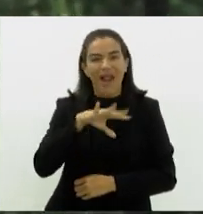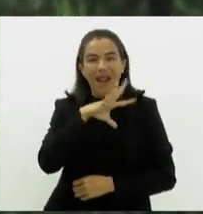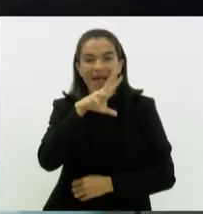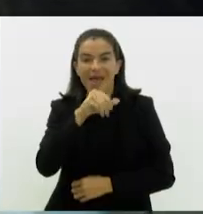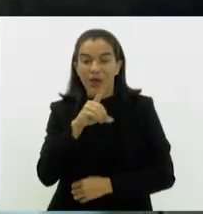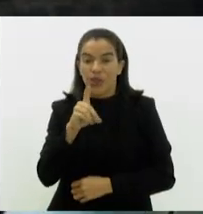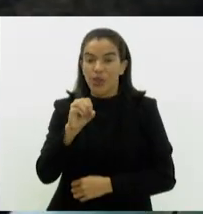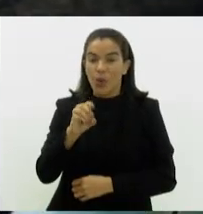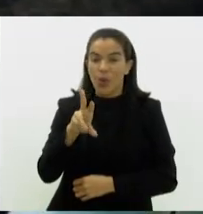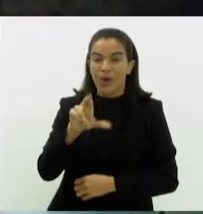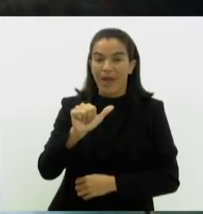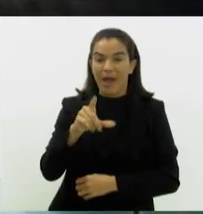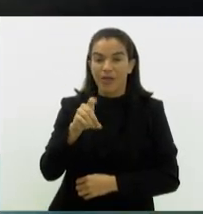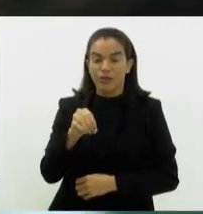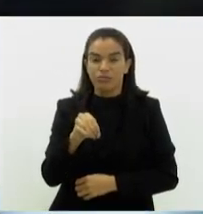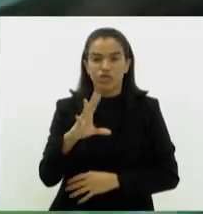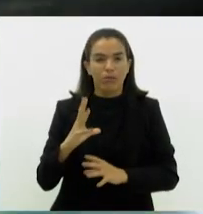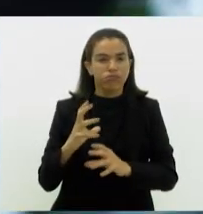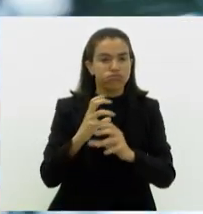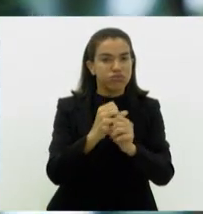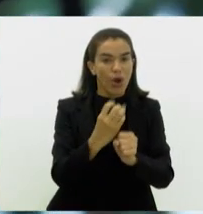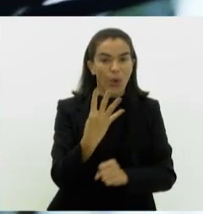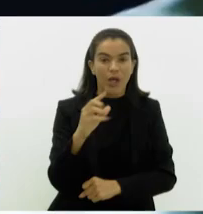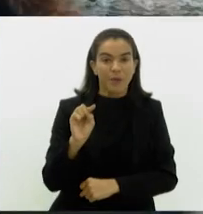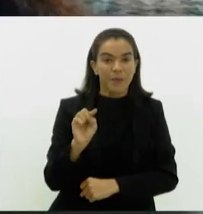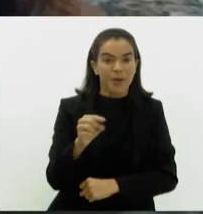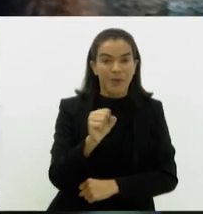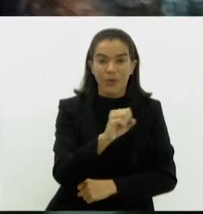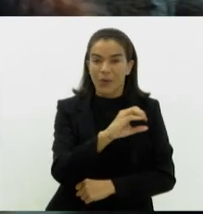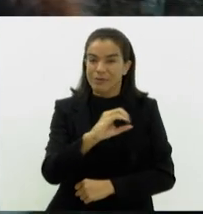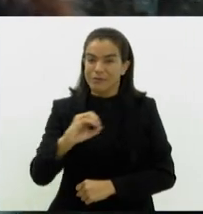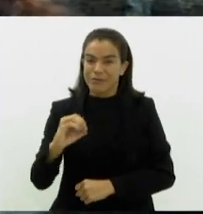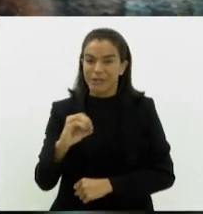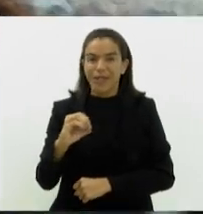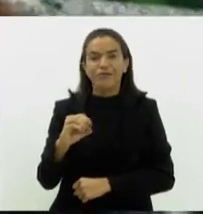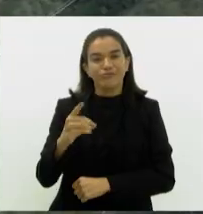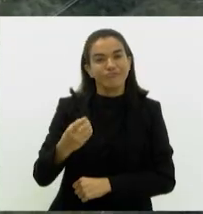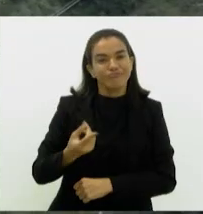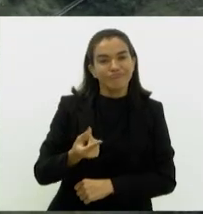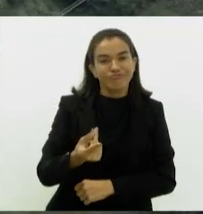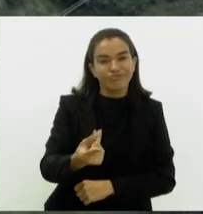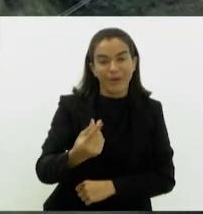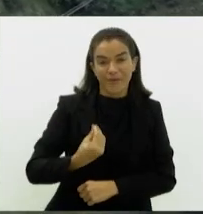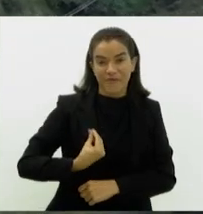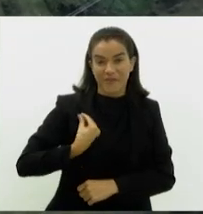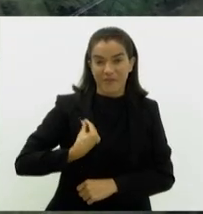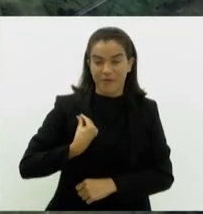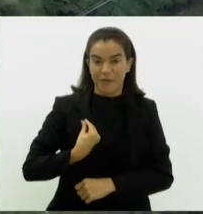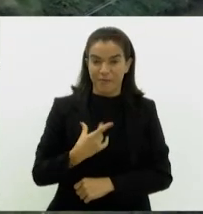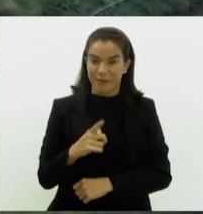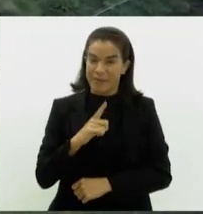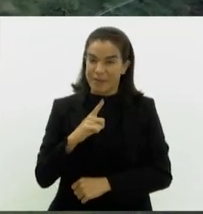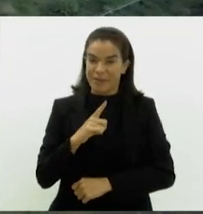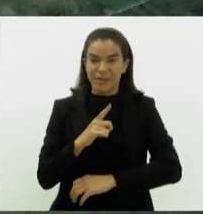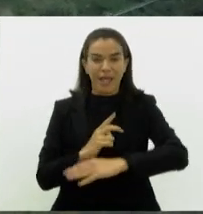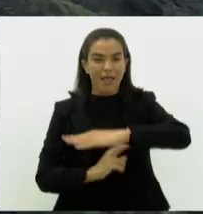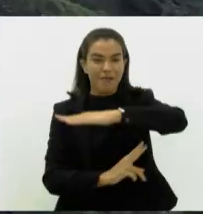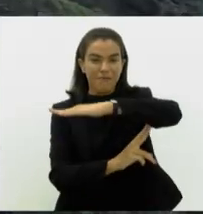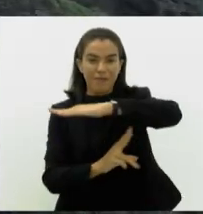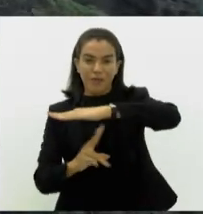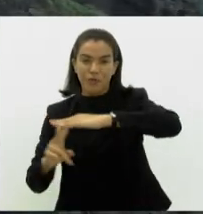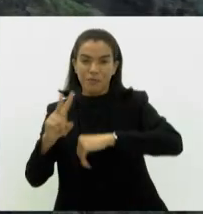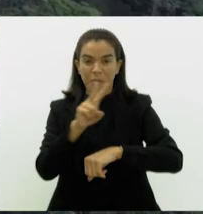passado, já são 4.800 micos que vivem na reserva. Atualmente, conta com viadutos para